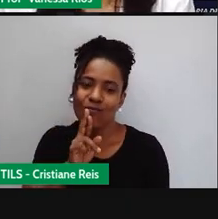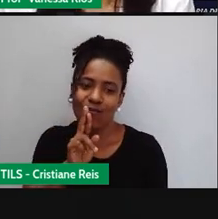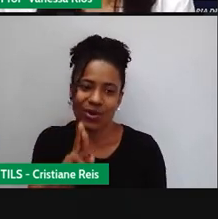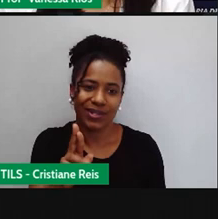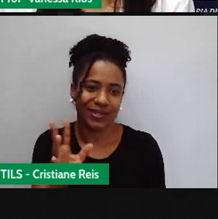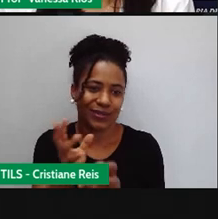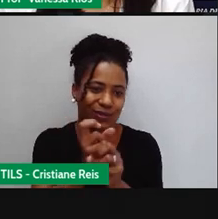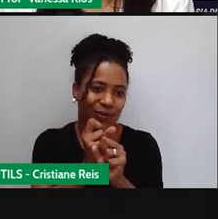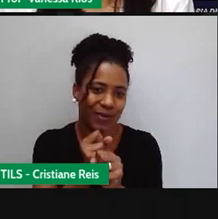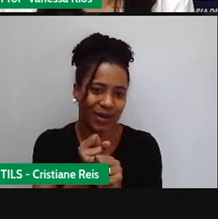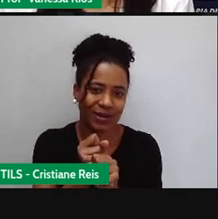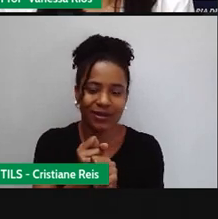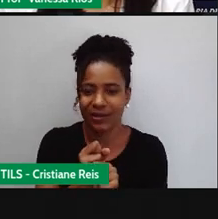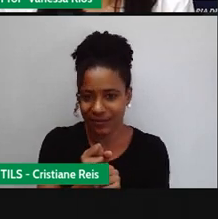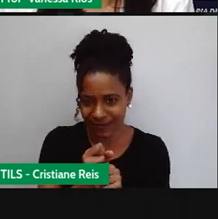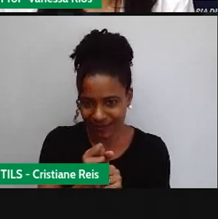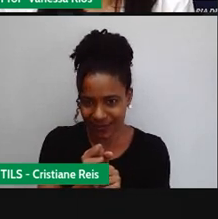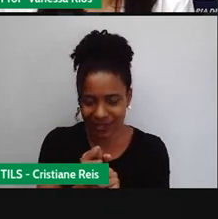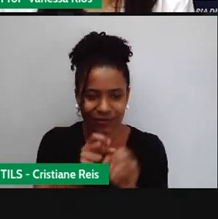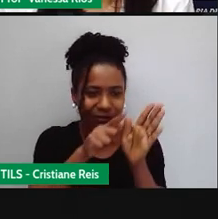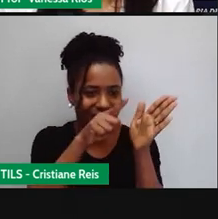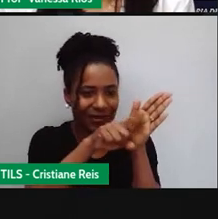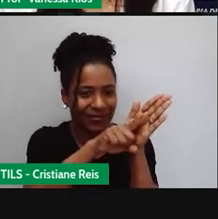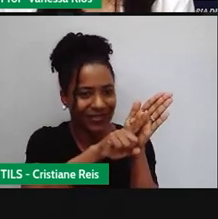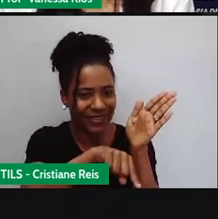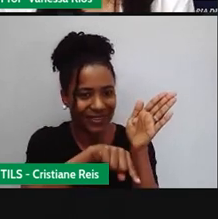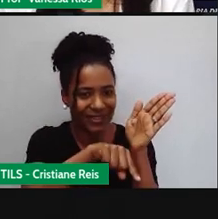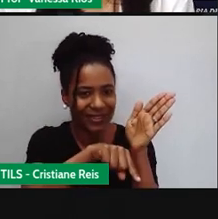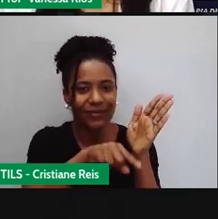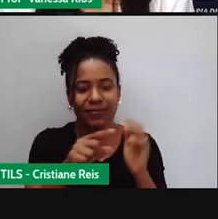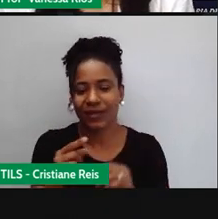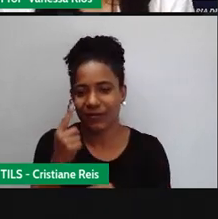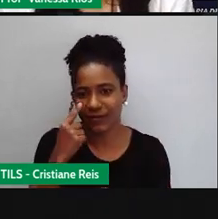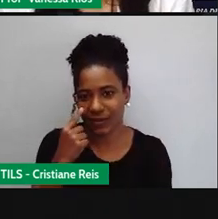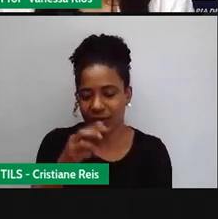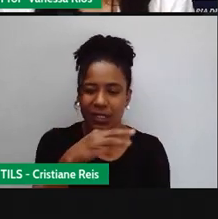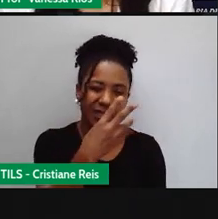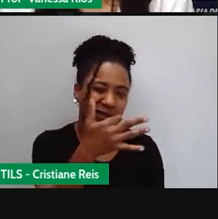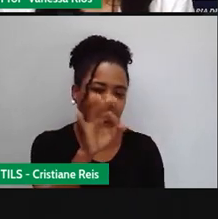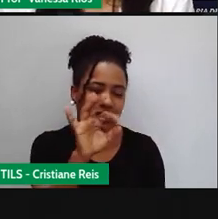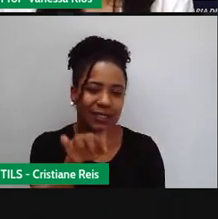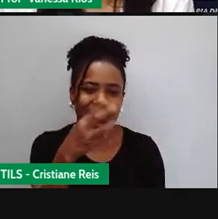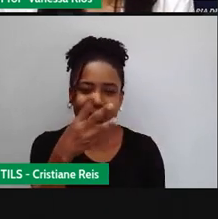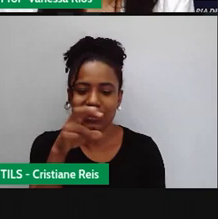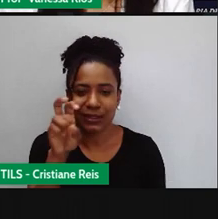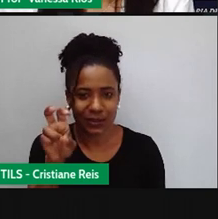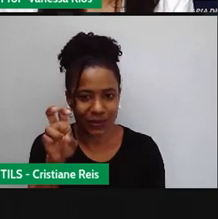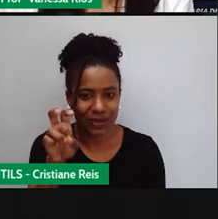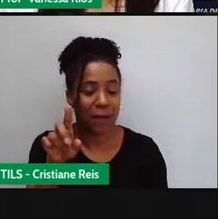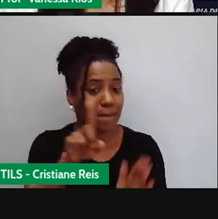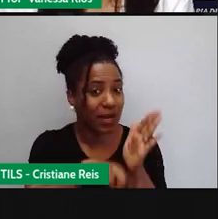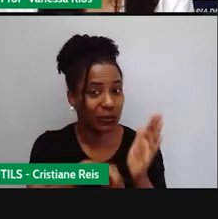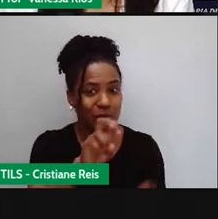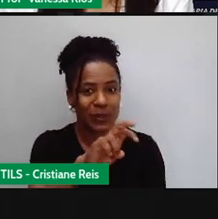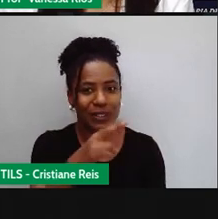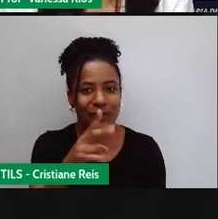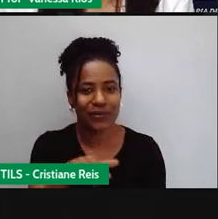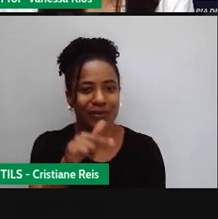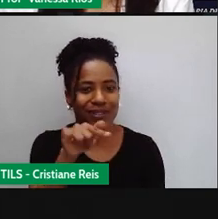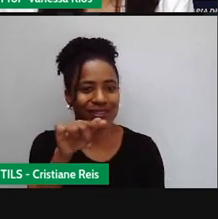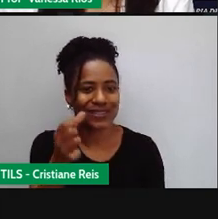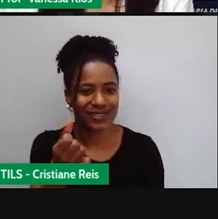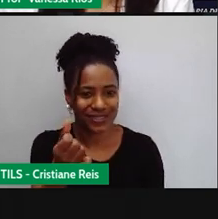Então, eu fiz uma continha aqui de subtração. Então, eu vou fazer aí 310,35 menos 52